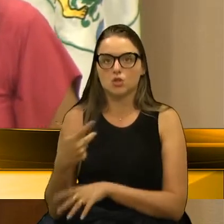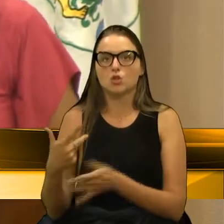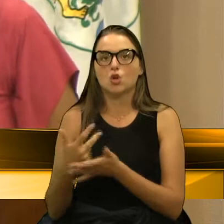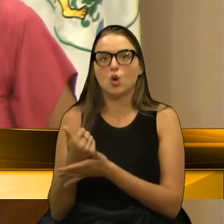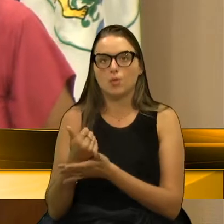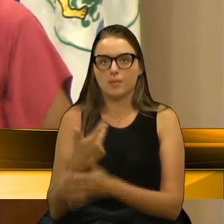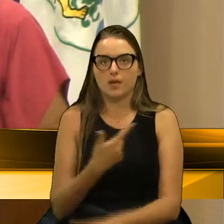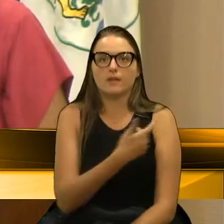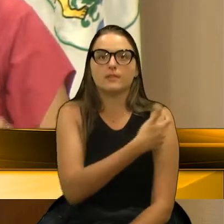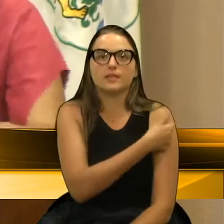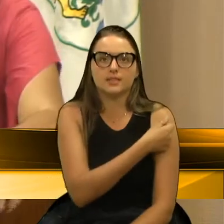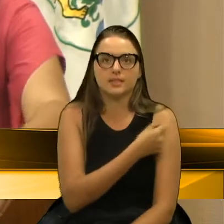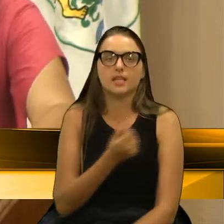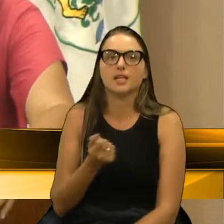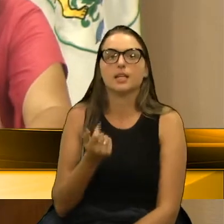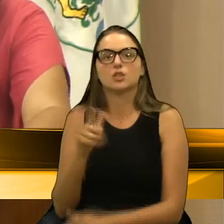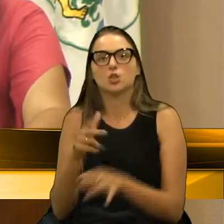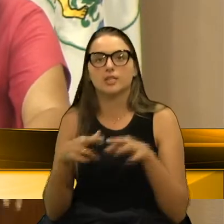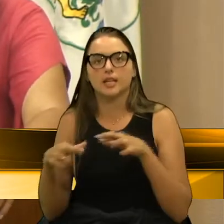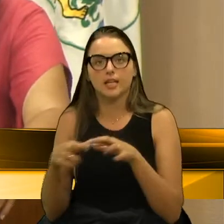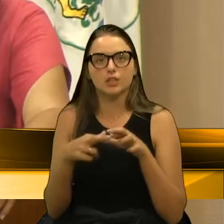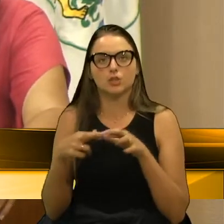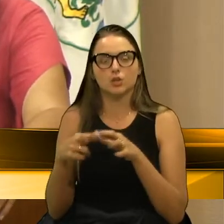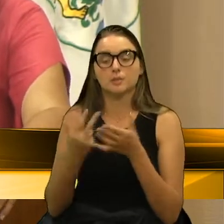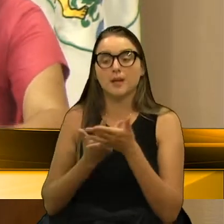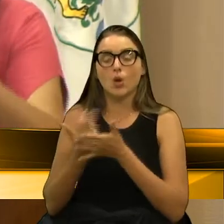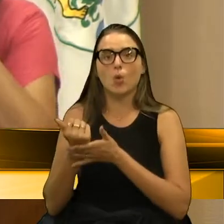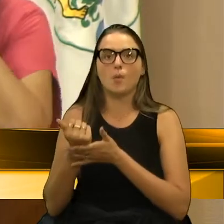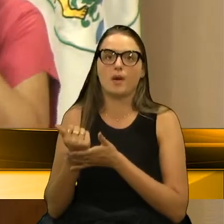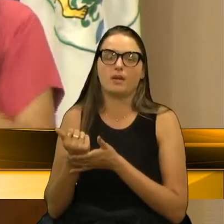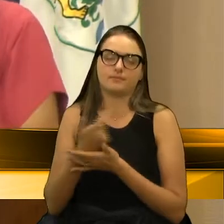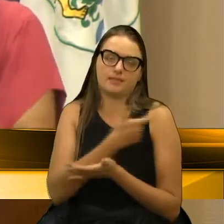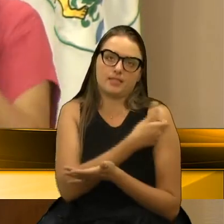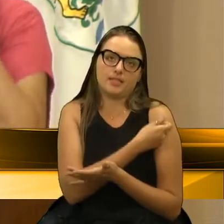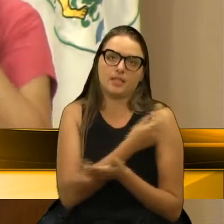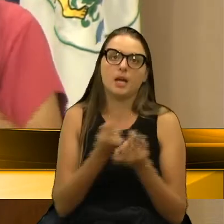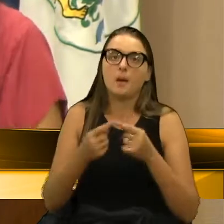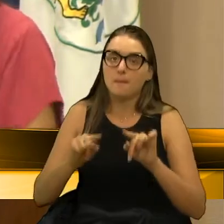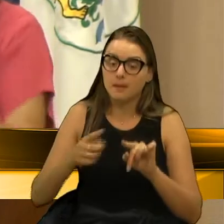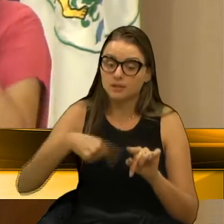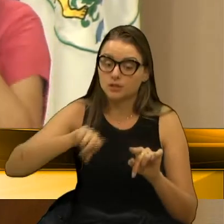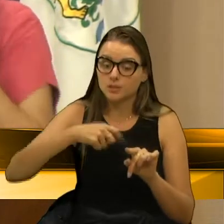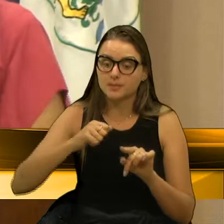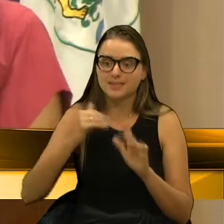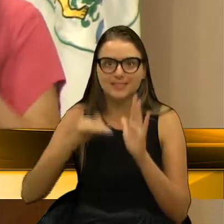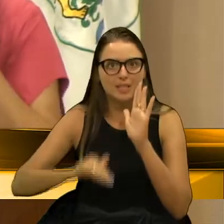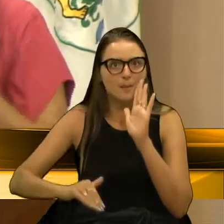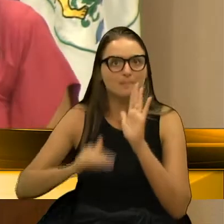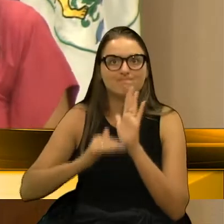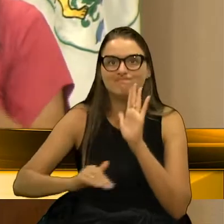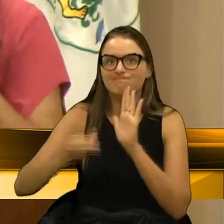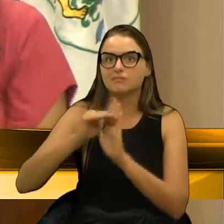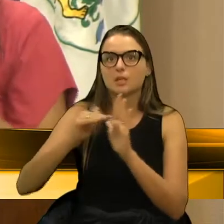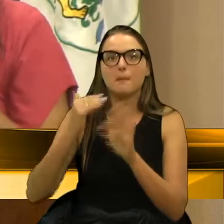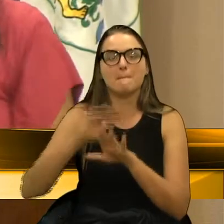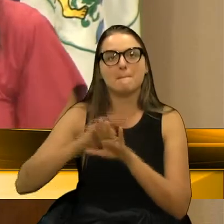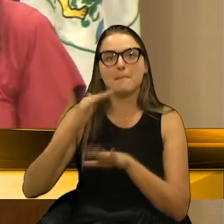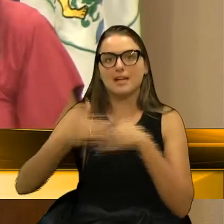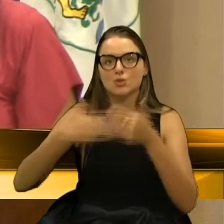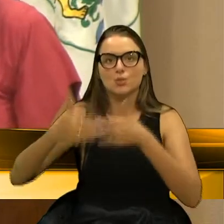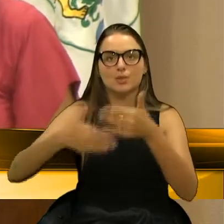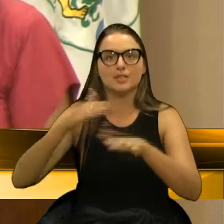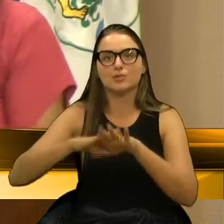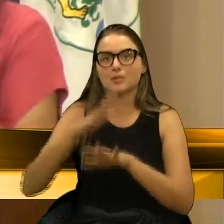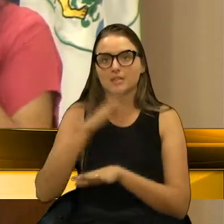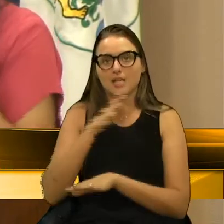consórcio com regiões, com outros municípios para compra de vacinas. Mas a gente precisa aumentar e acelerar o processo de vacinação,